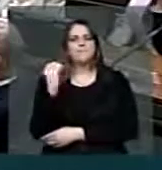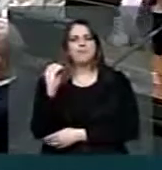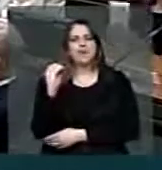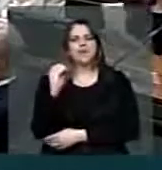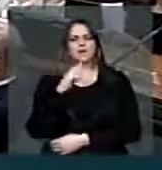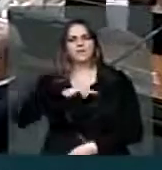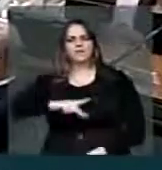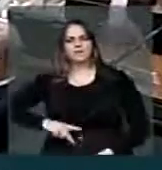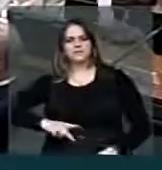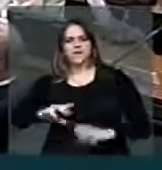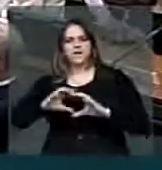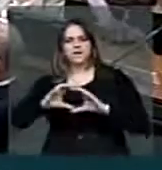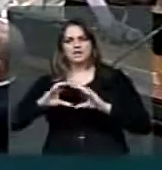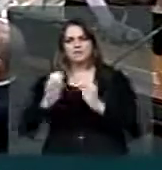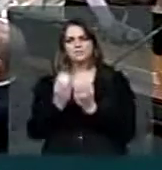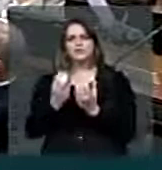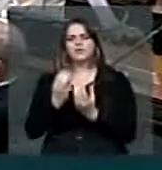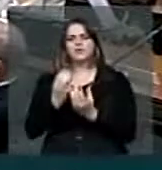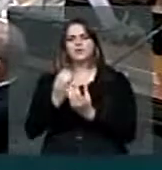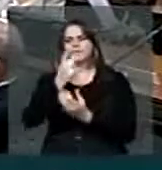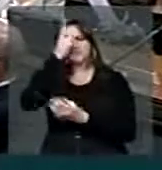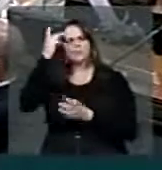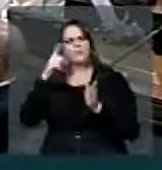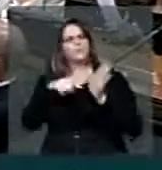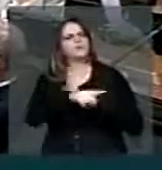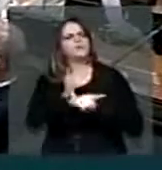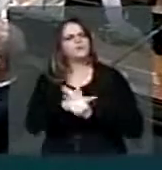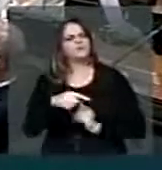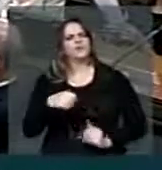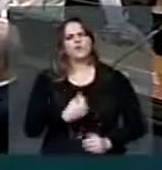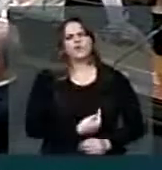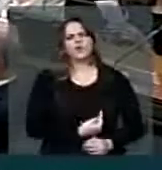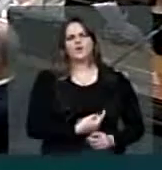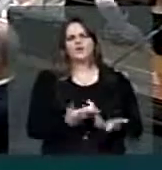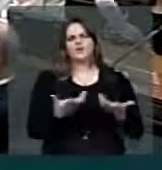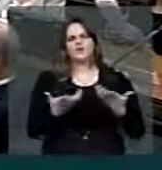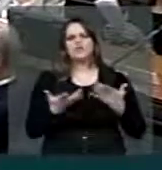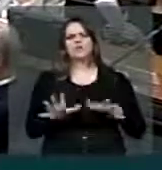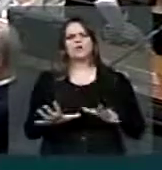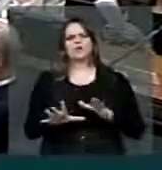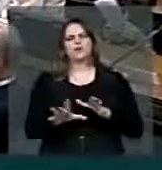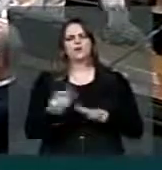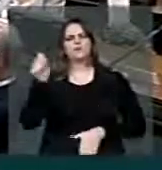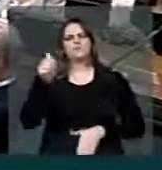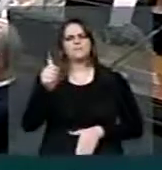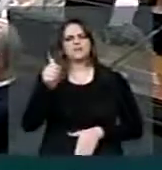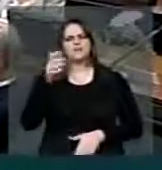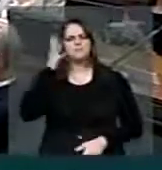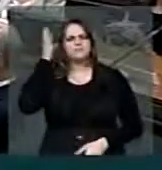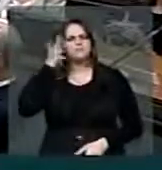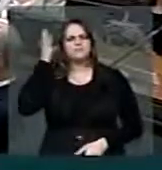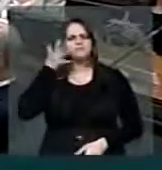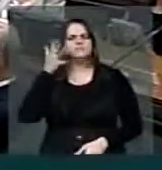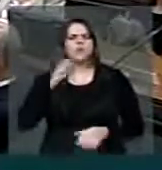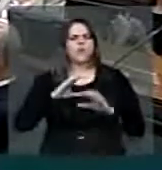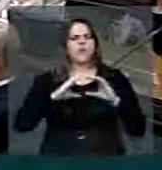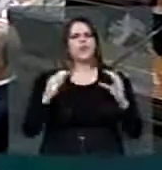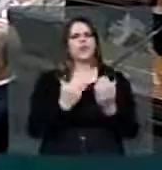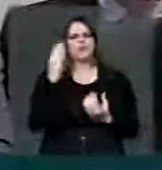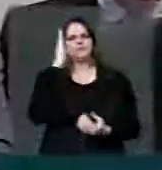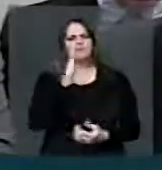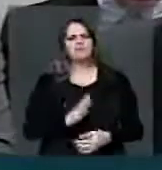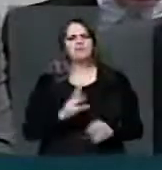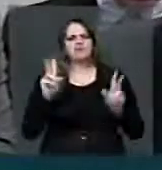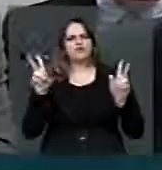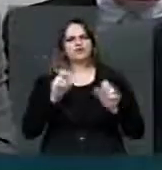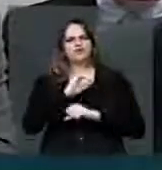presentes ali que diziam, nós não queremos que a primeira palavra do Congresso brasileiro sobre a internet